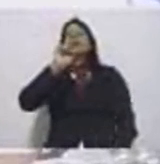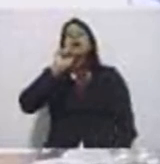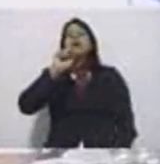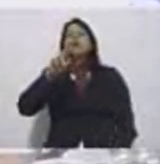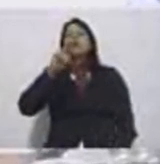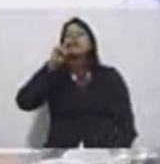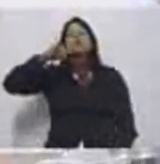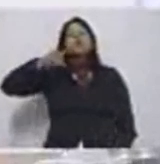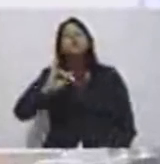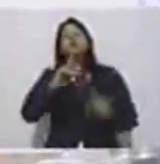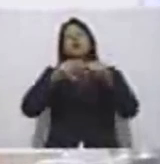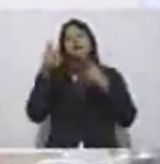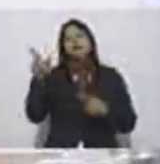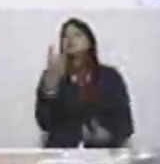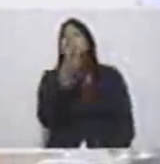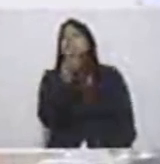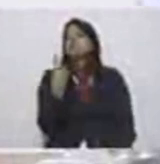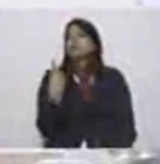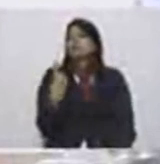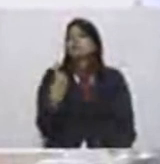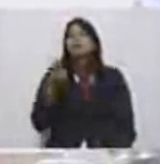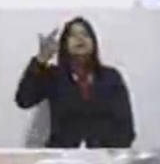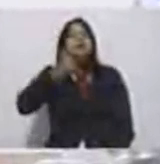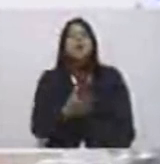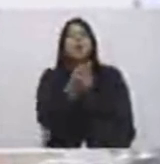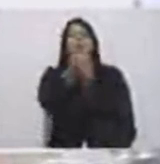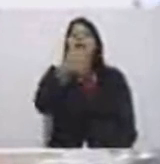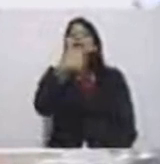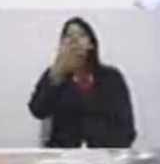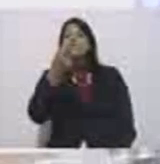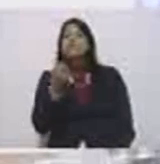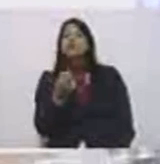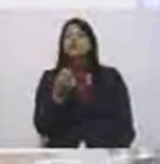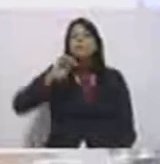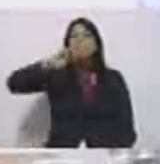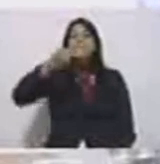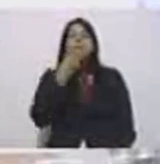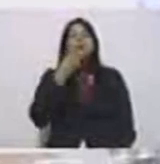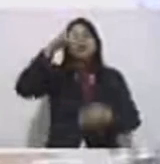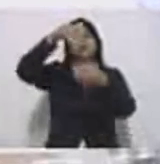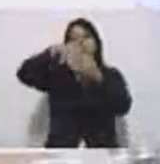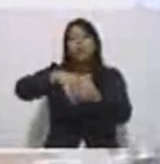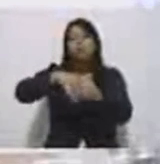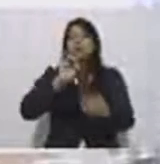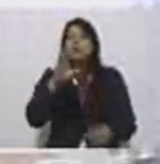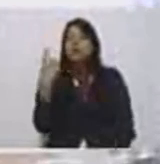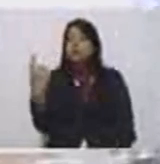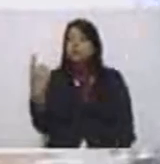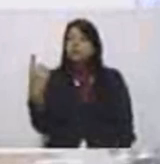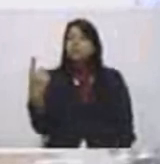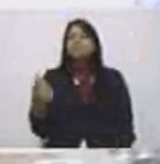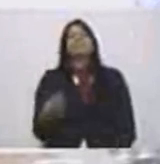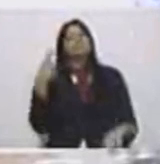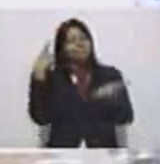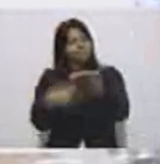palanque e que sozinho conseguiu quase 20 mil votos. sozinho. É um alerta que se dá para o